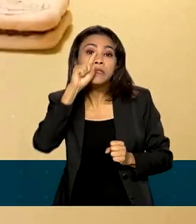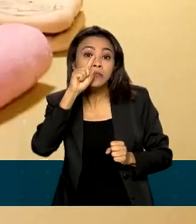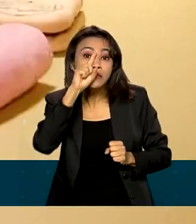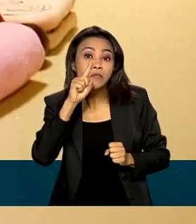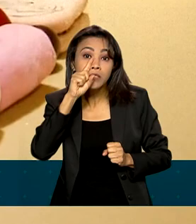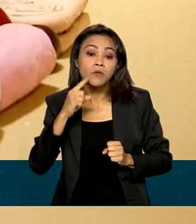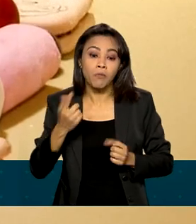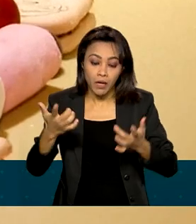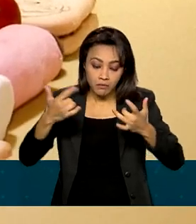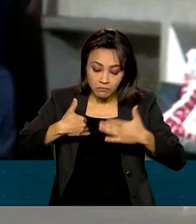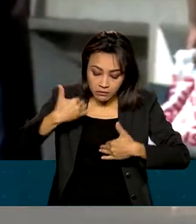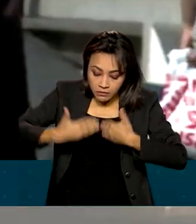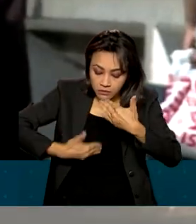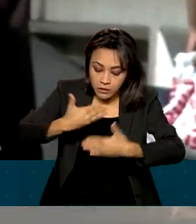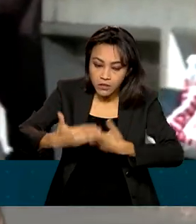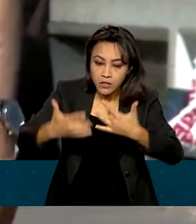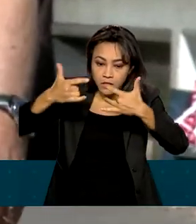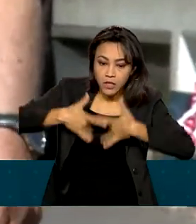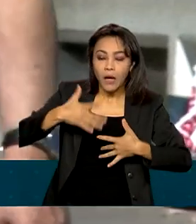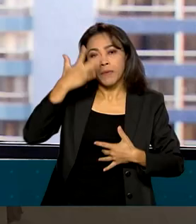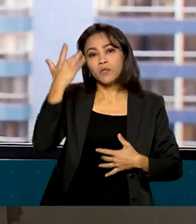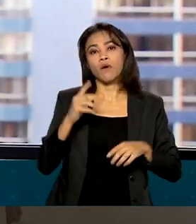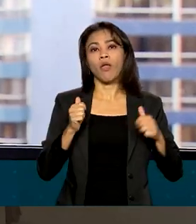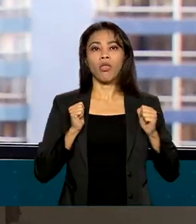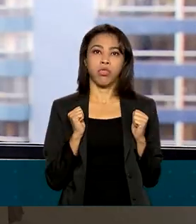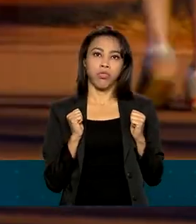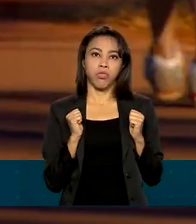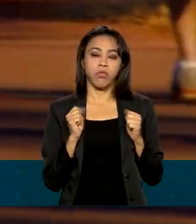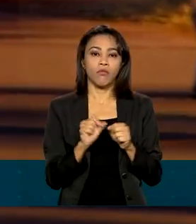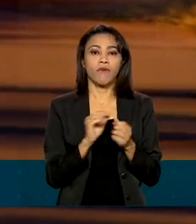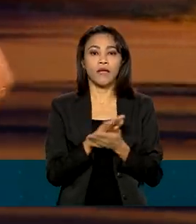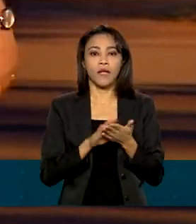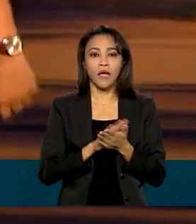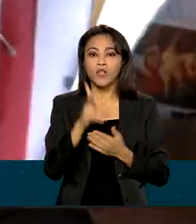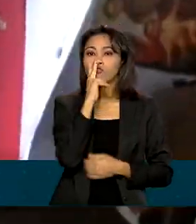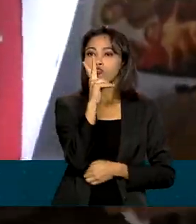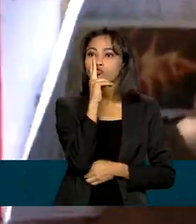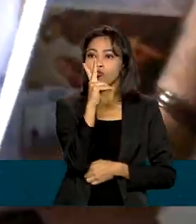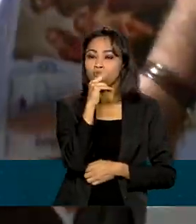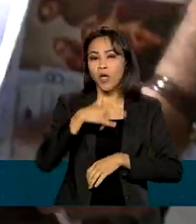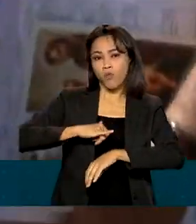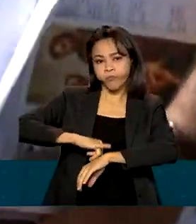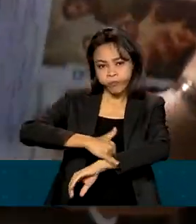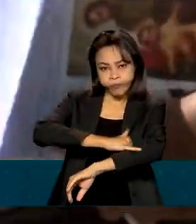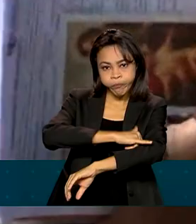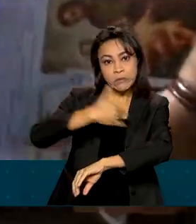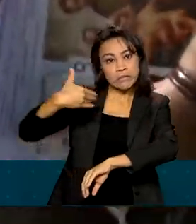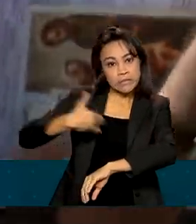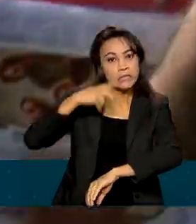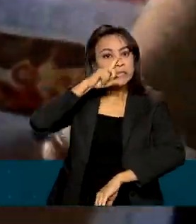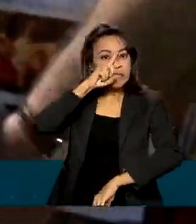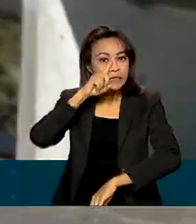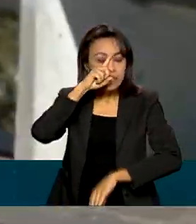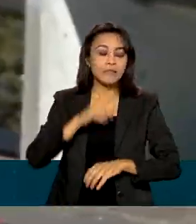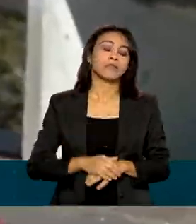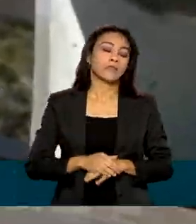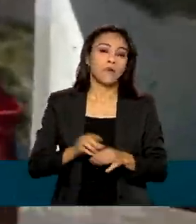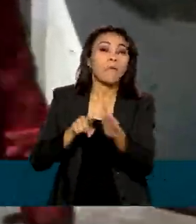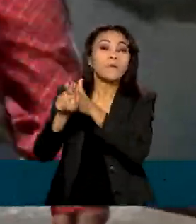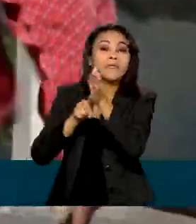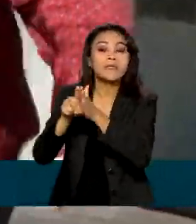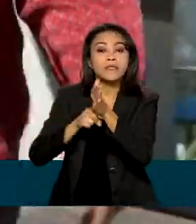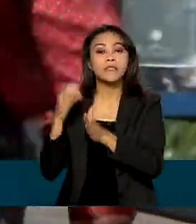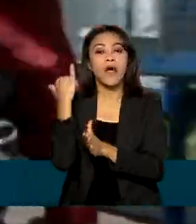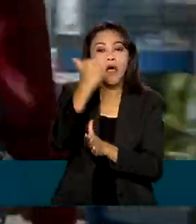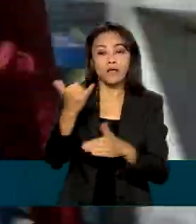desenvolvimento do diabetes, como sedentarismo, tabagismo e obesidade. Uma pesquisa divulgada pelo Ministério da Saúde